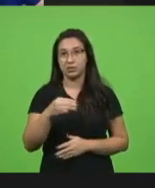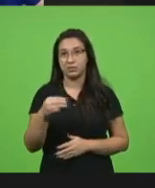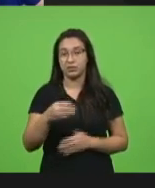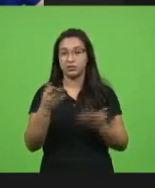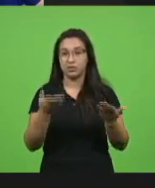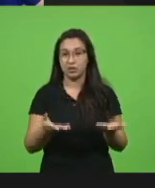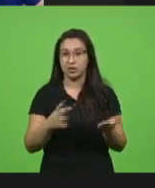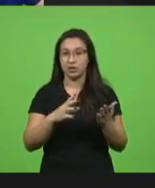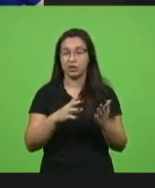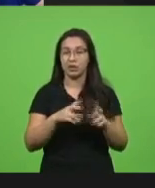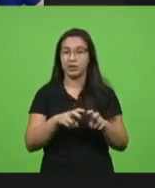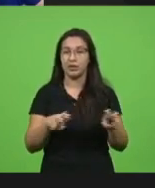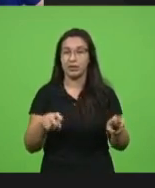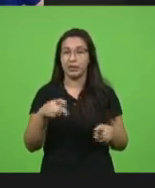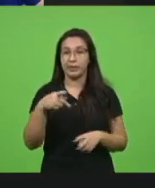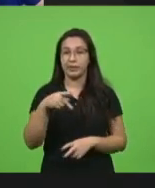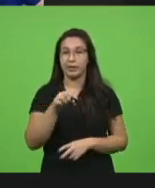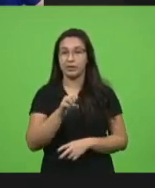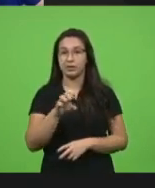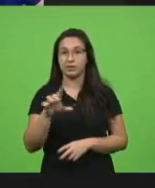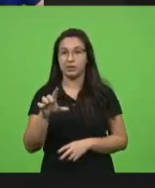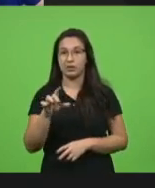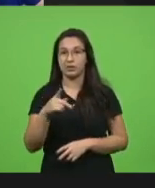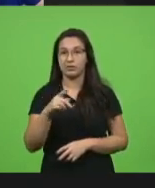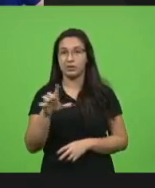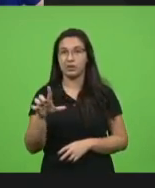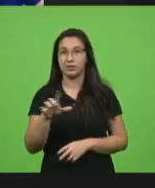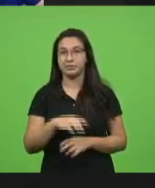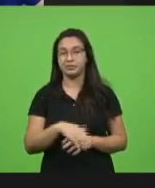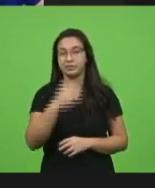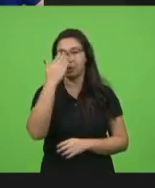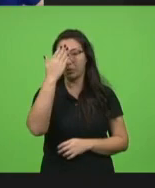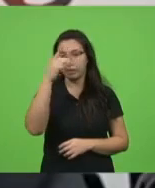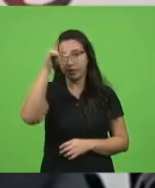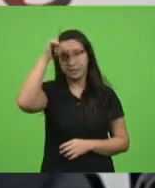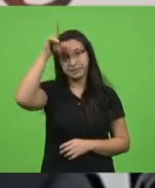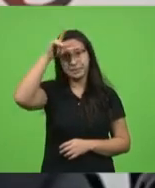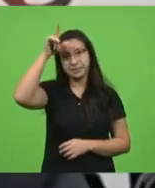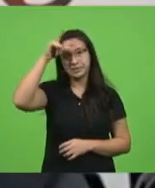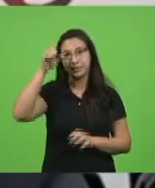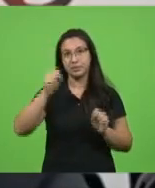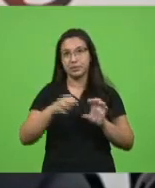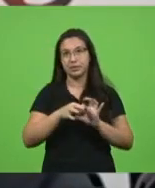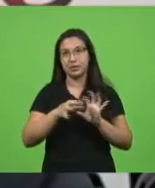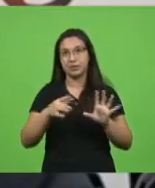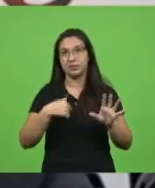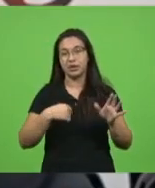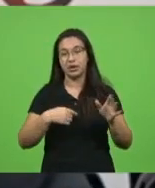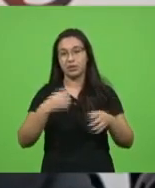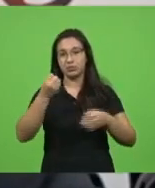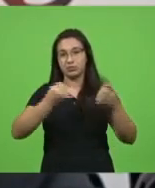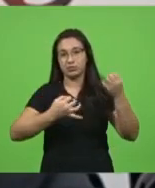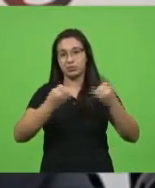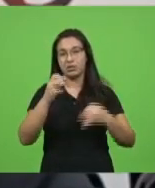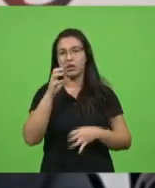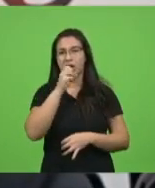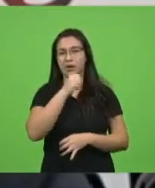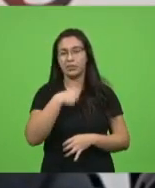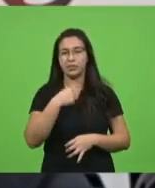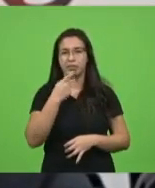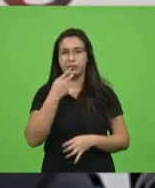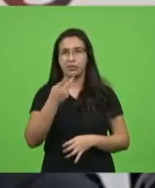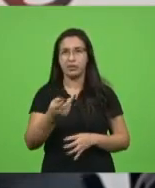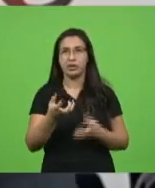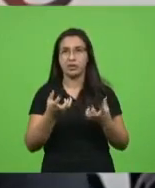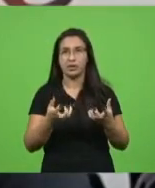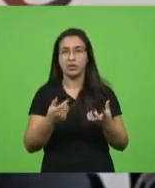PSL e IPL. Deputado Lima, muito obrigado aí pela oportunidade. Rapidinho aqui, só para contribuir. Os